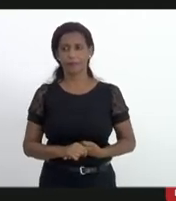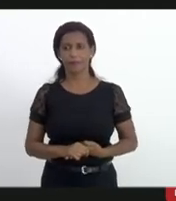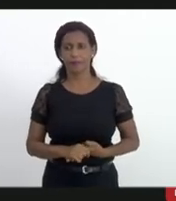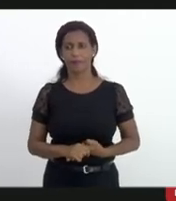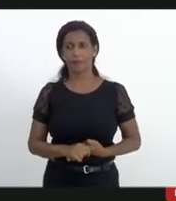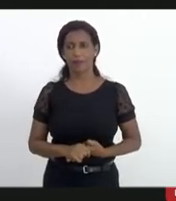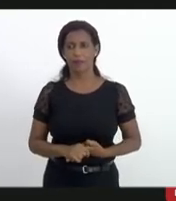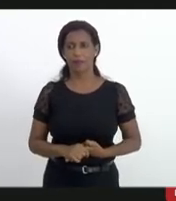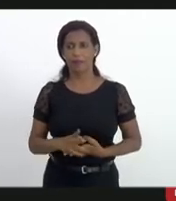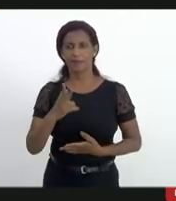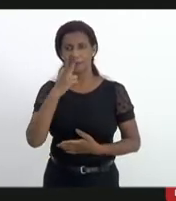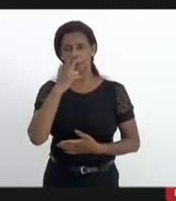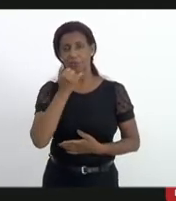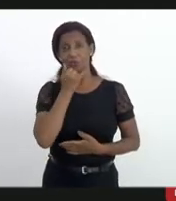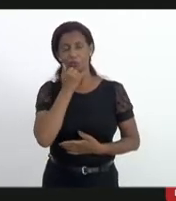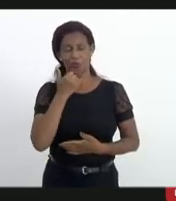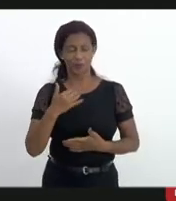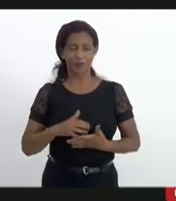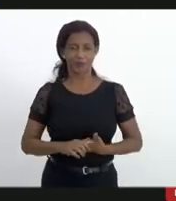espera aqui entrou uma ligação cortei aqui